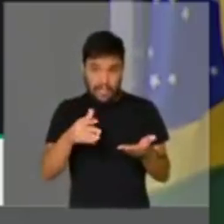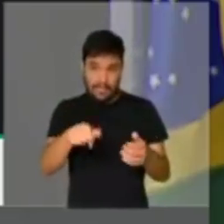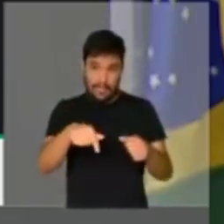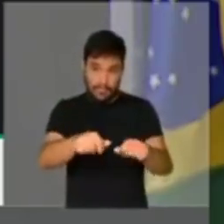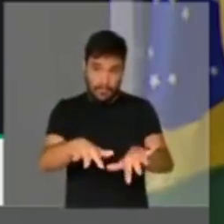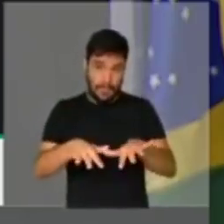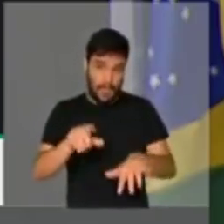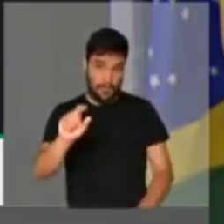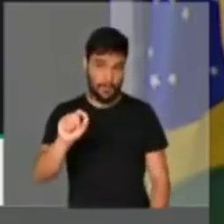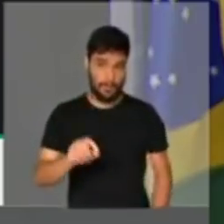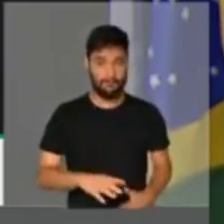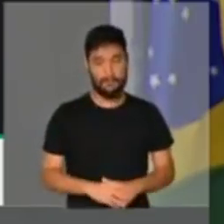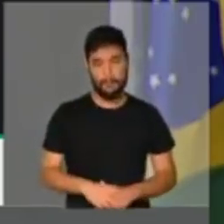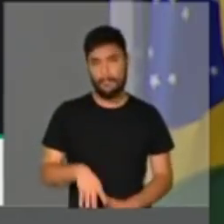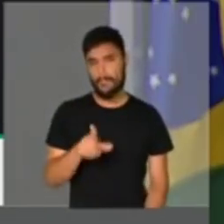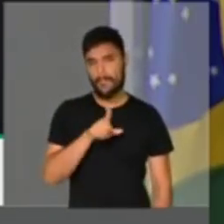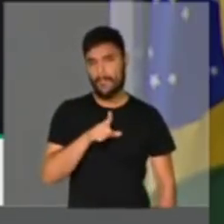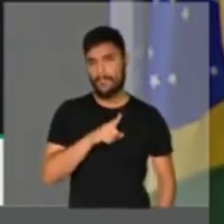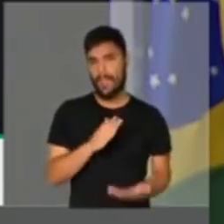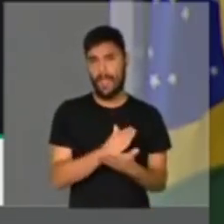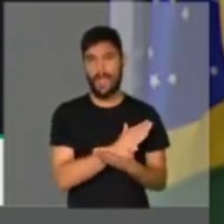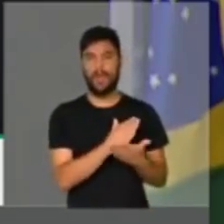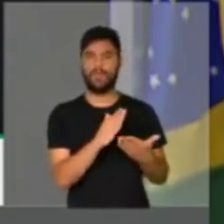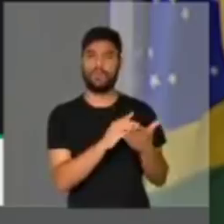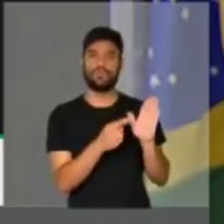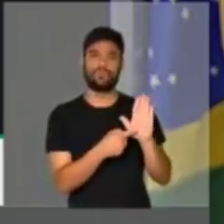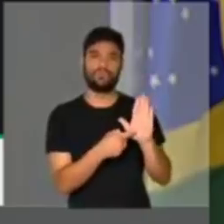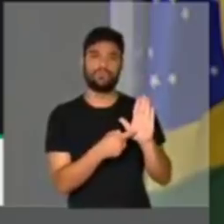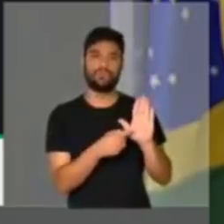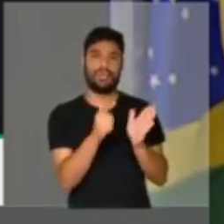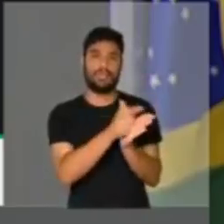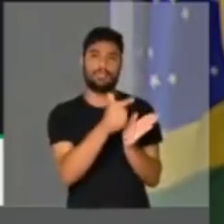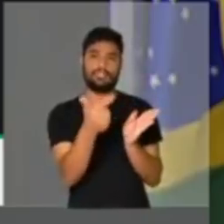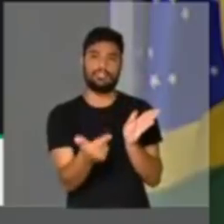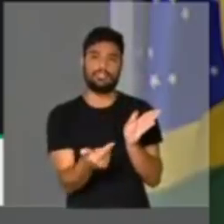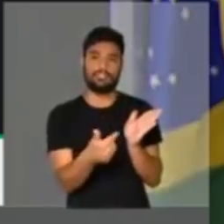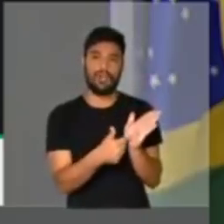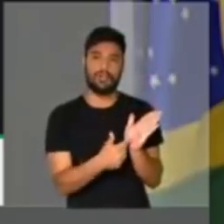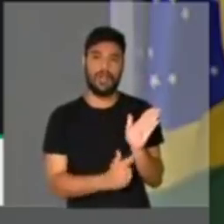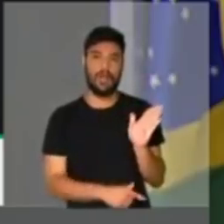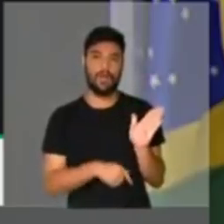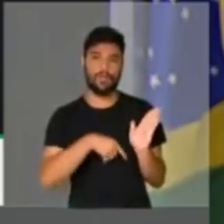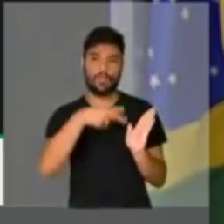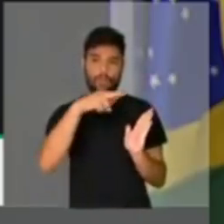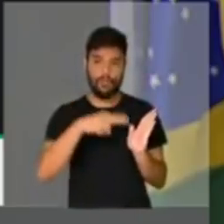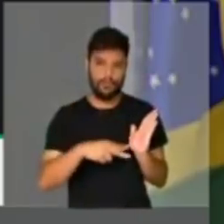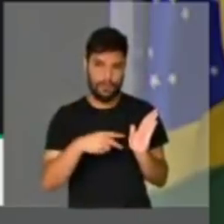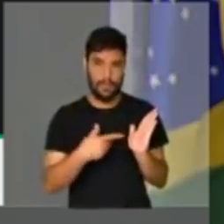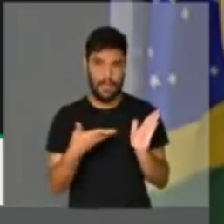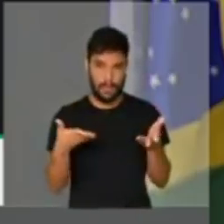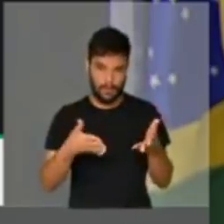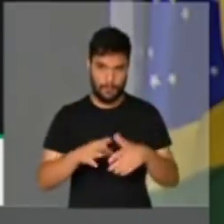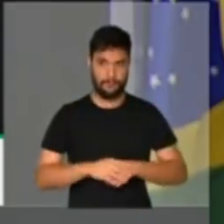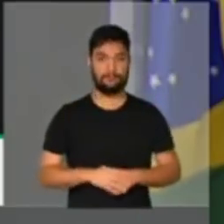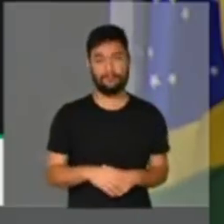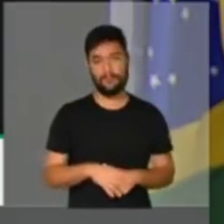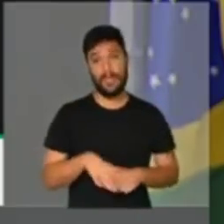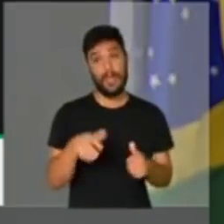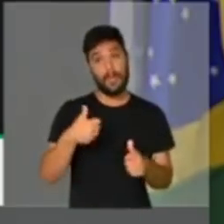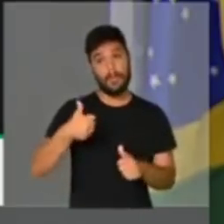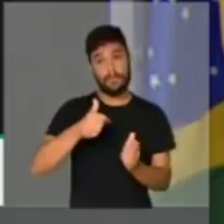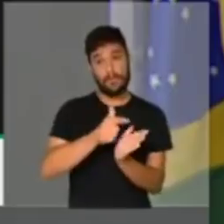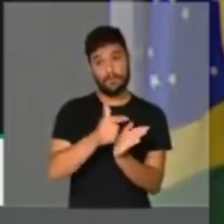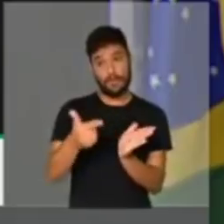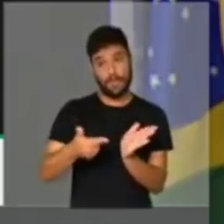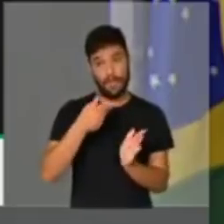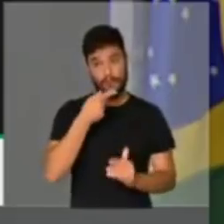Presidente, eu trago aqui algumas chamadas de veículos de imprensa que eu leio em sequência a partir de agora. A primeira delas